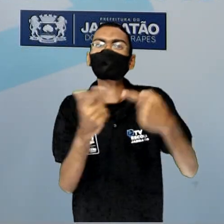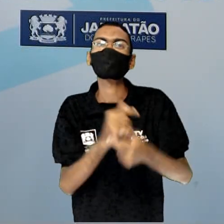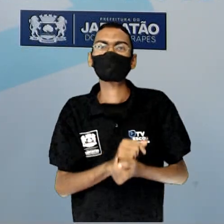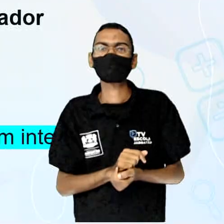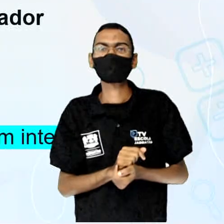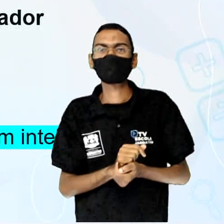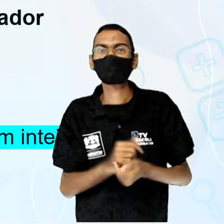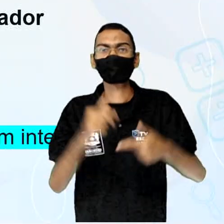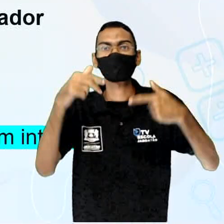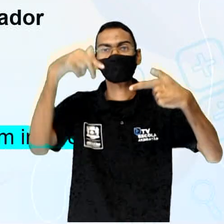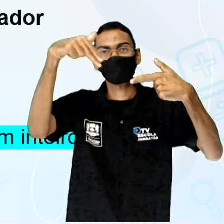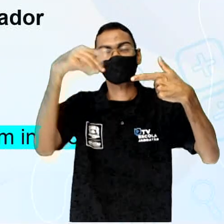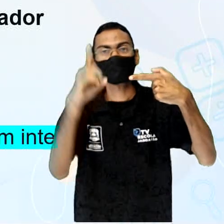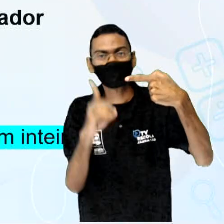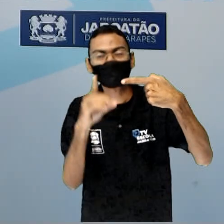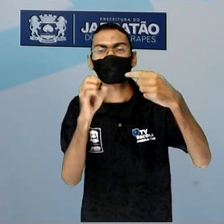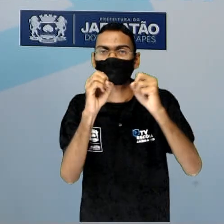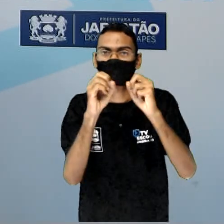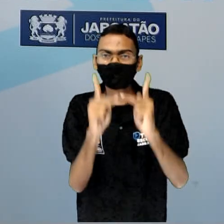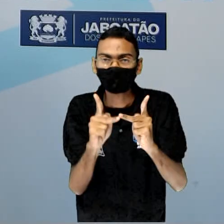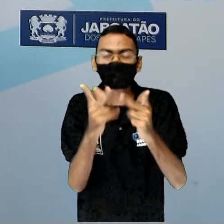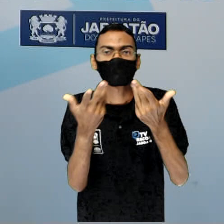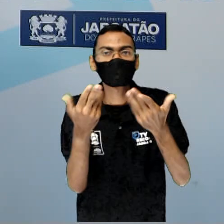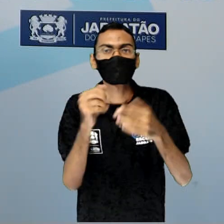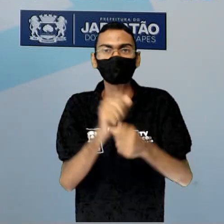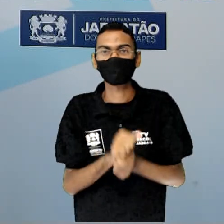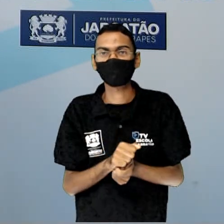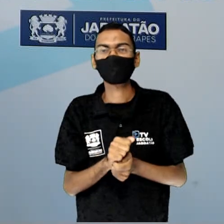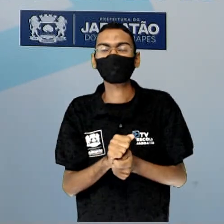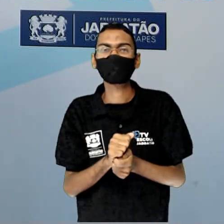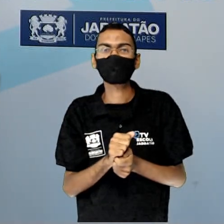própria representa parte de um inteiro.